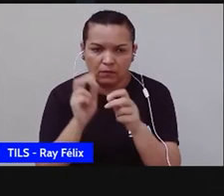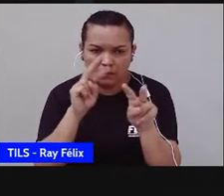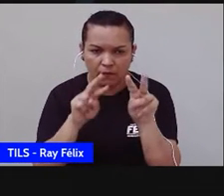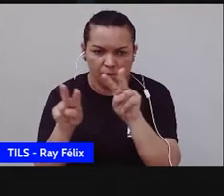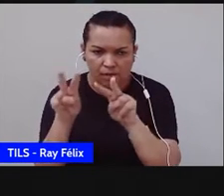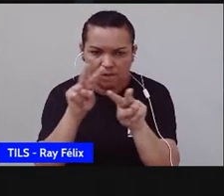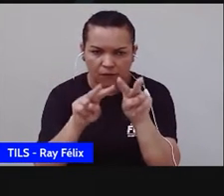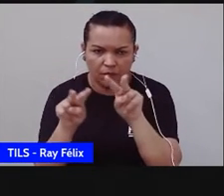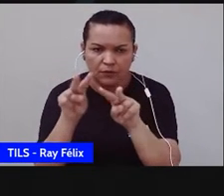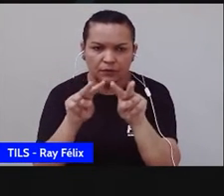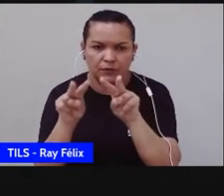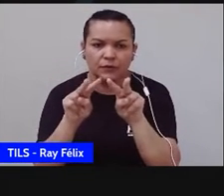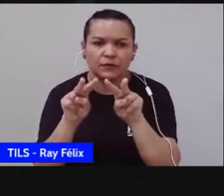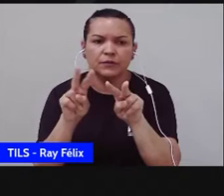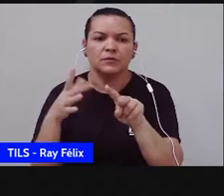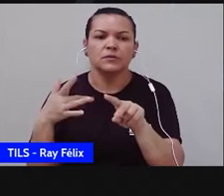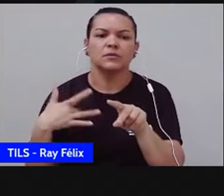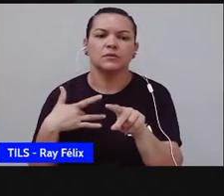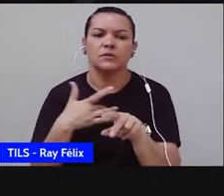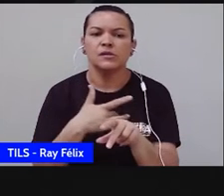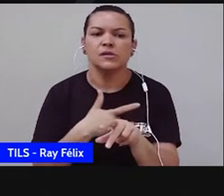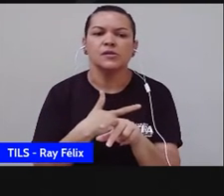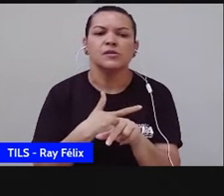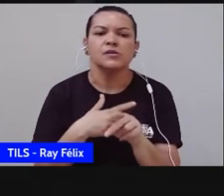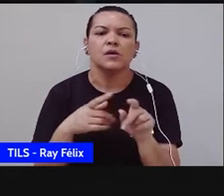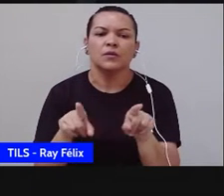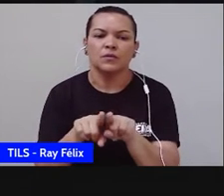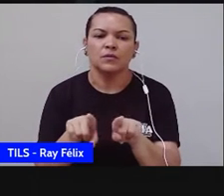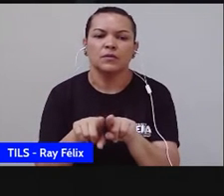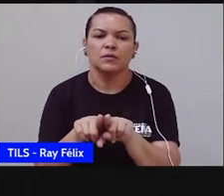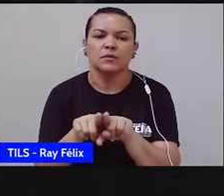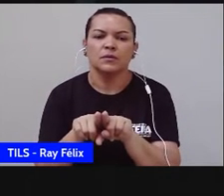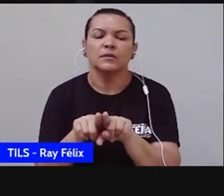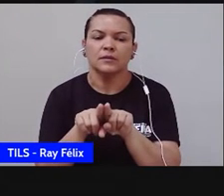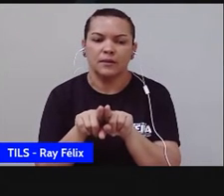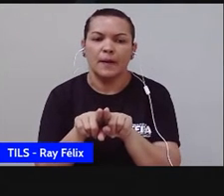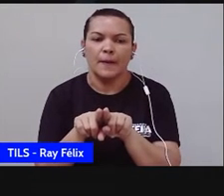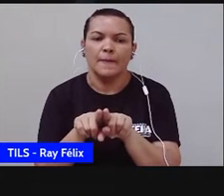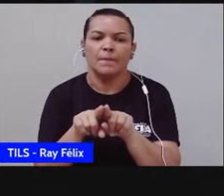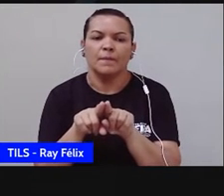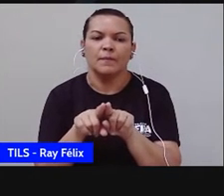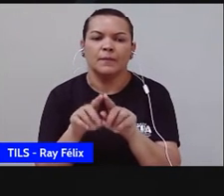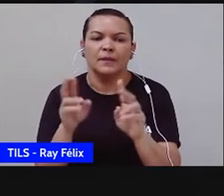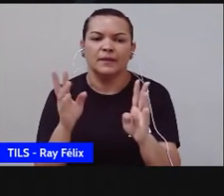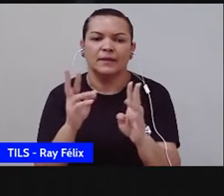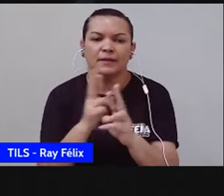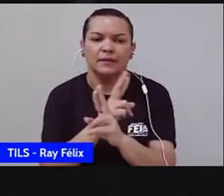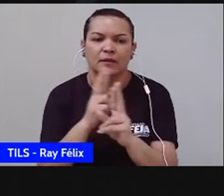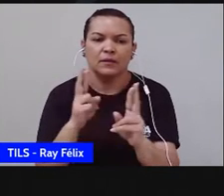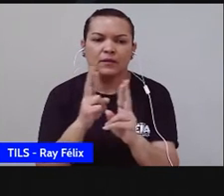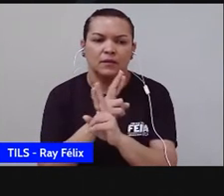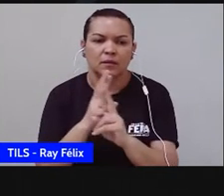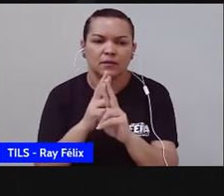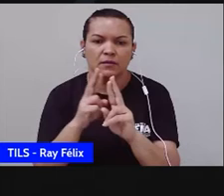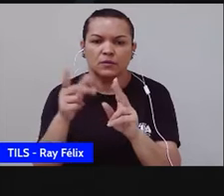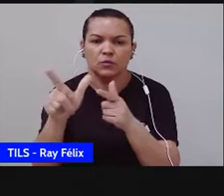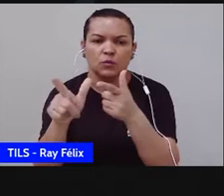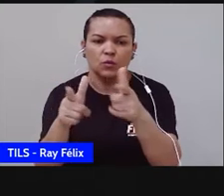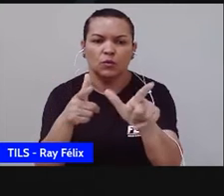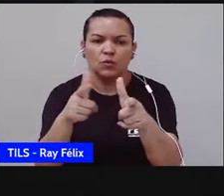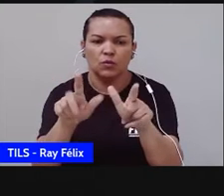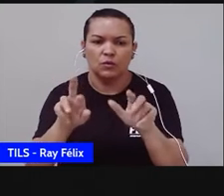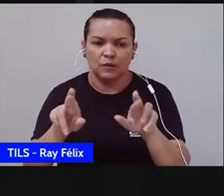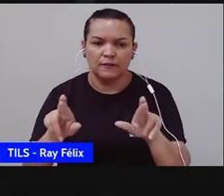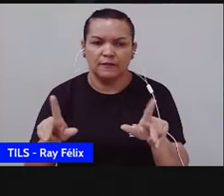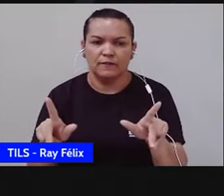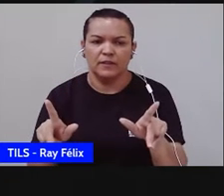que a saúde, ela também está envolvida com outros aspectos, outras dimensões, não é